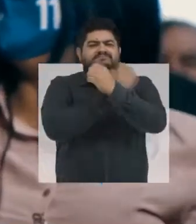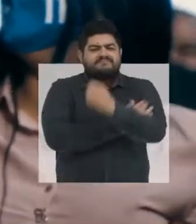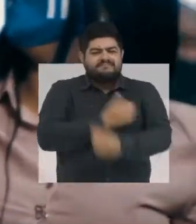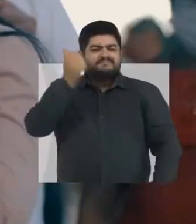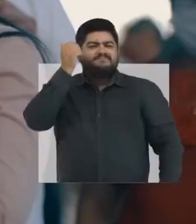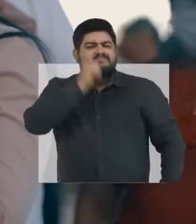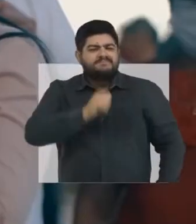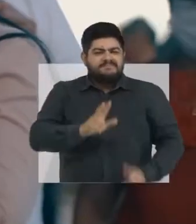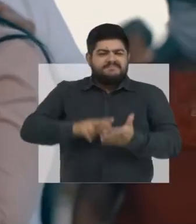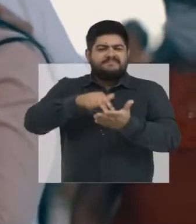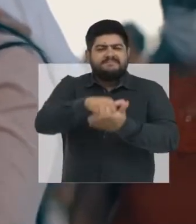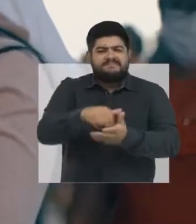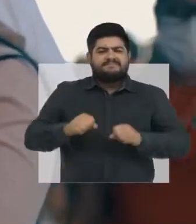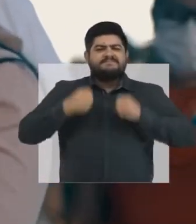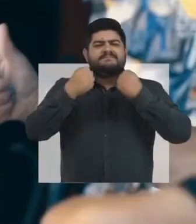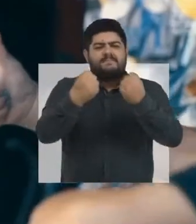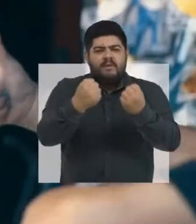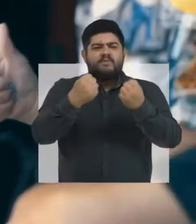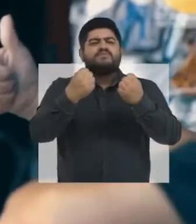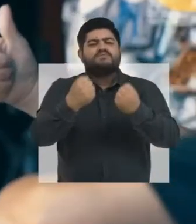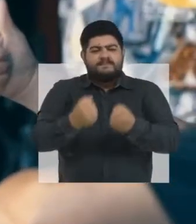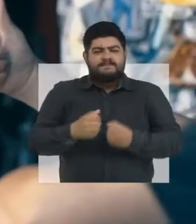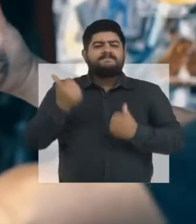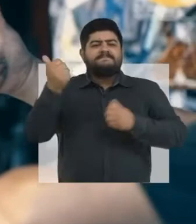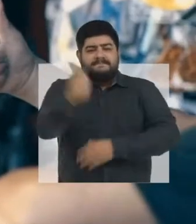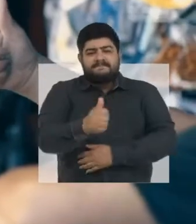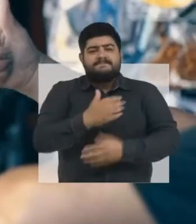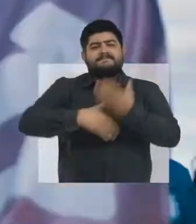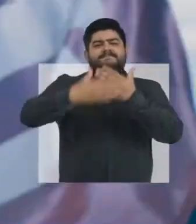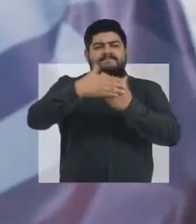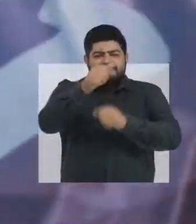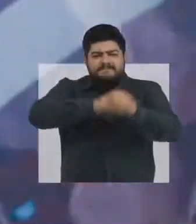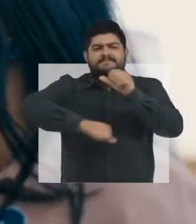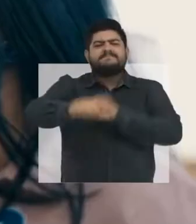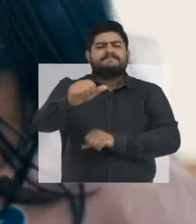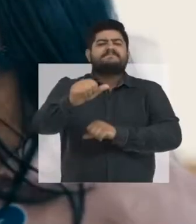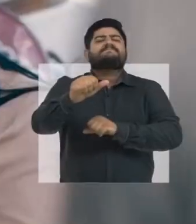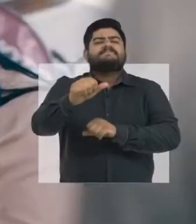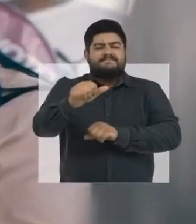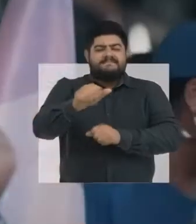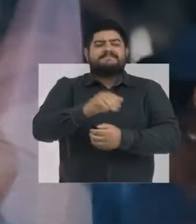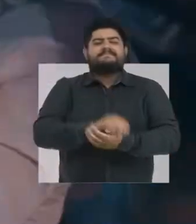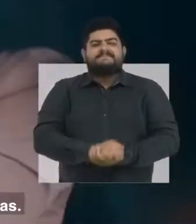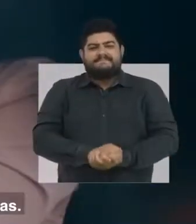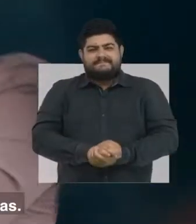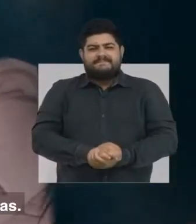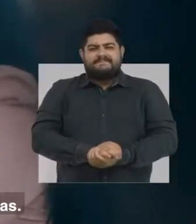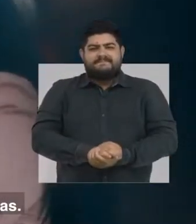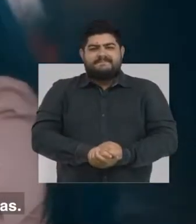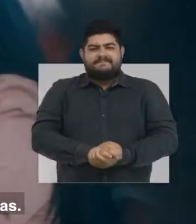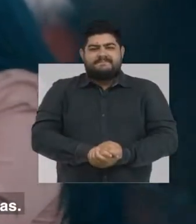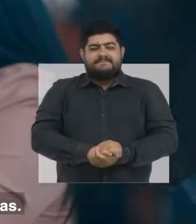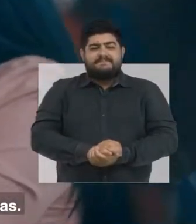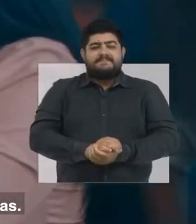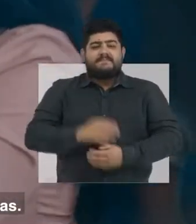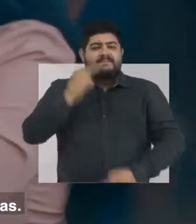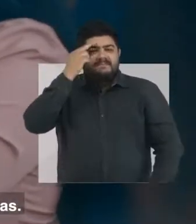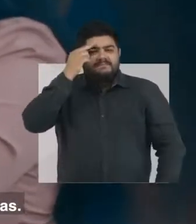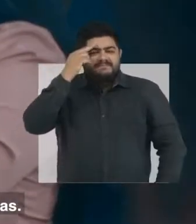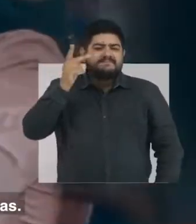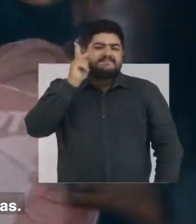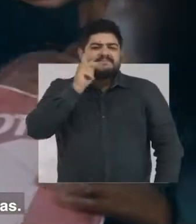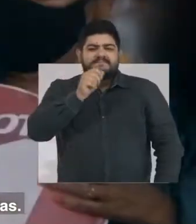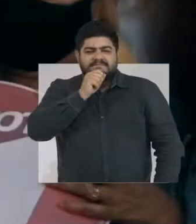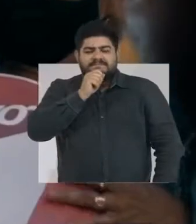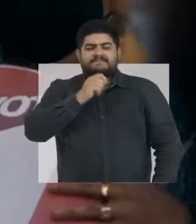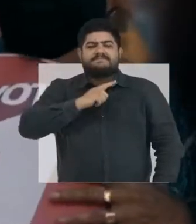Onze, a força da mulhergueira. Onze, para tudo mudar. O sangue de Porto Velho sai aqui